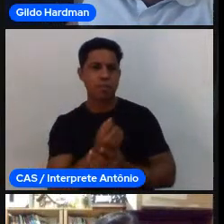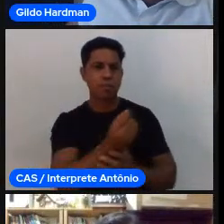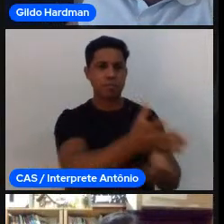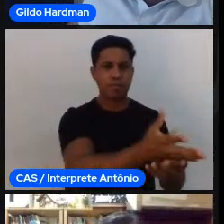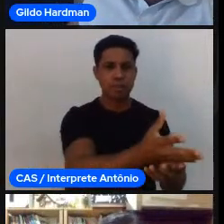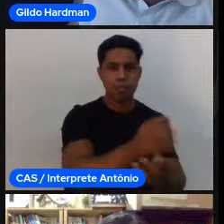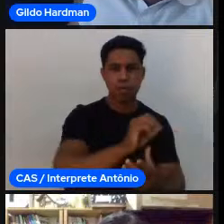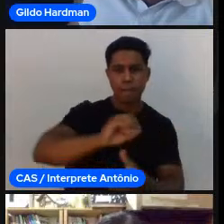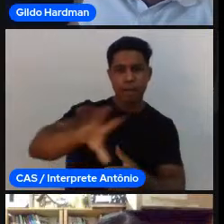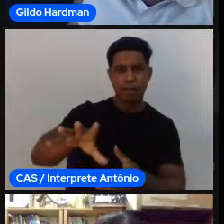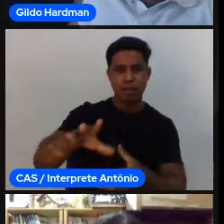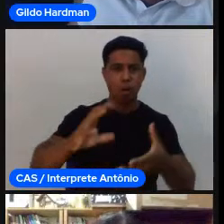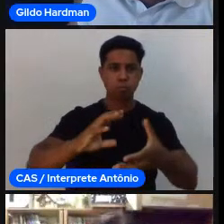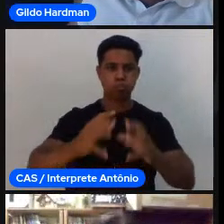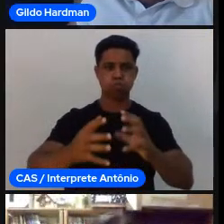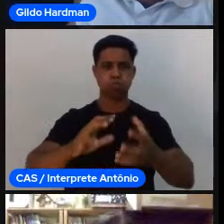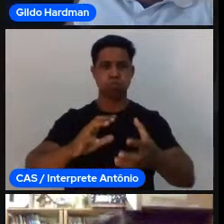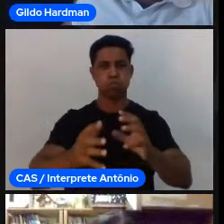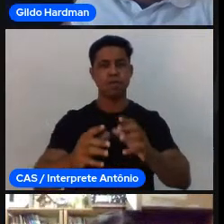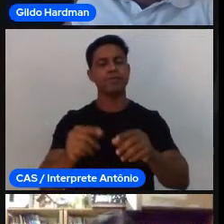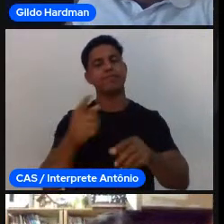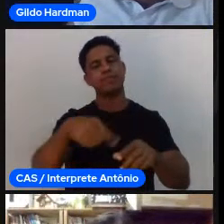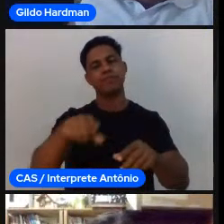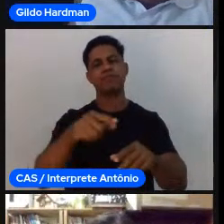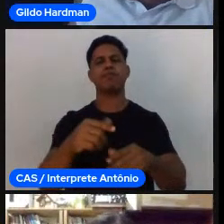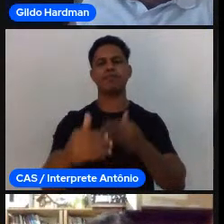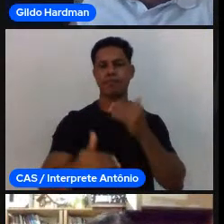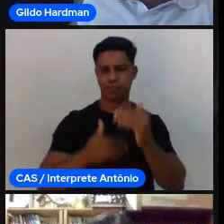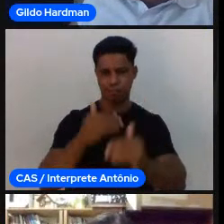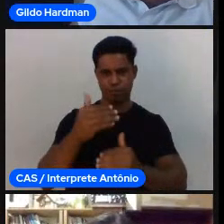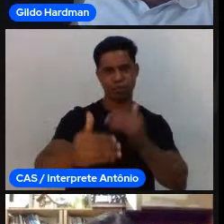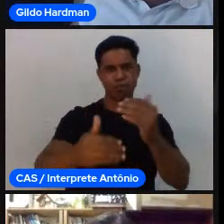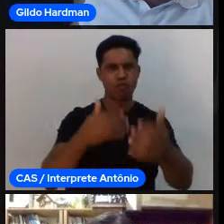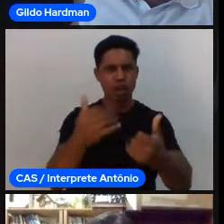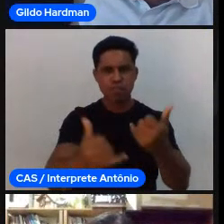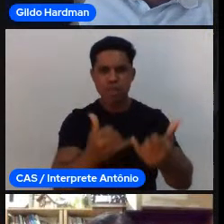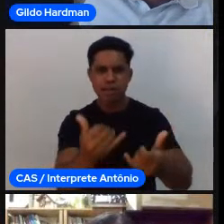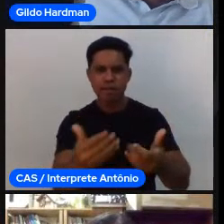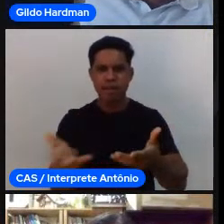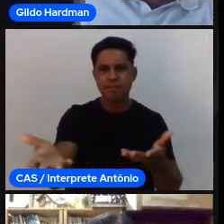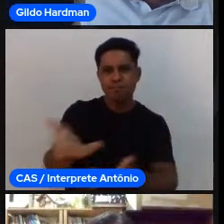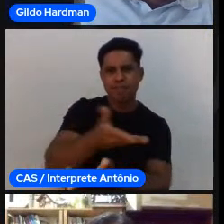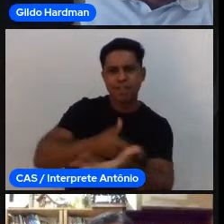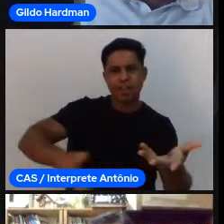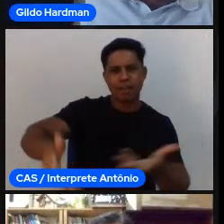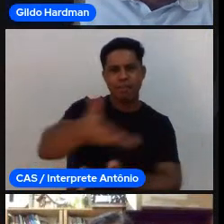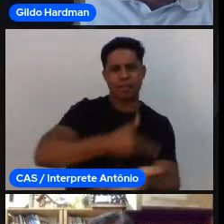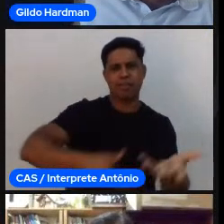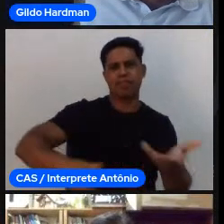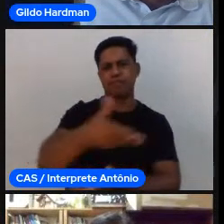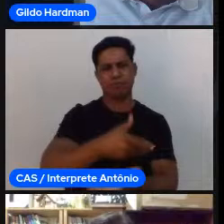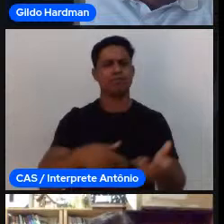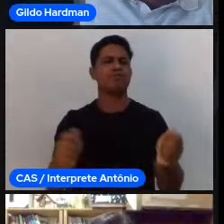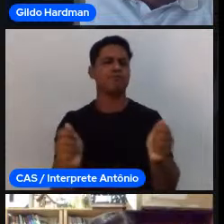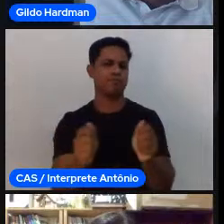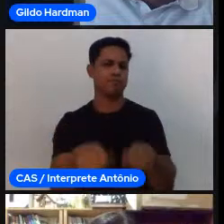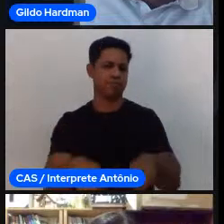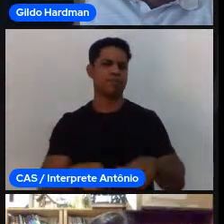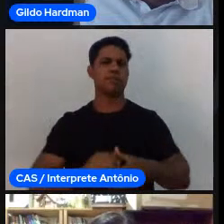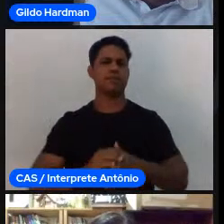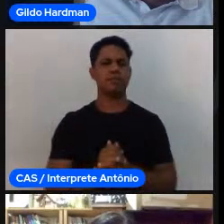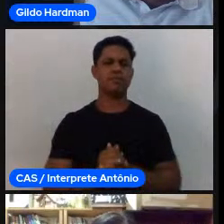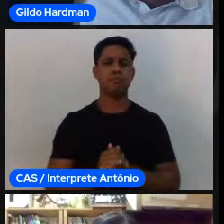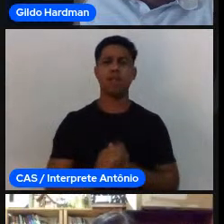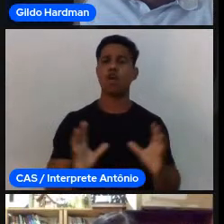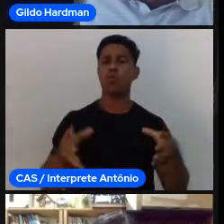porque a gente constrói em conjunto essas progressões para o jogo, então está aqui um conjunto de conteúdos